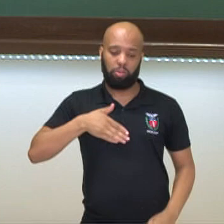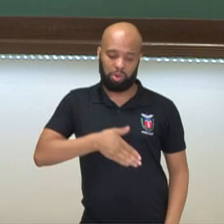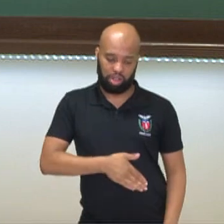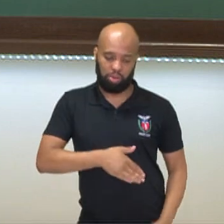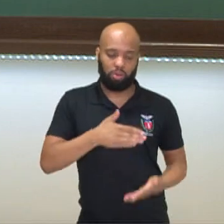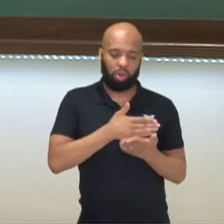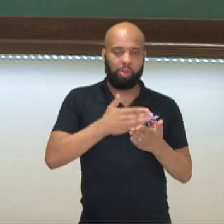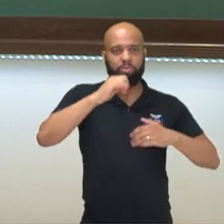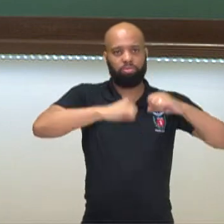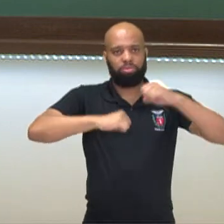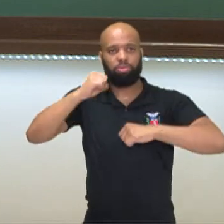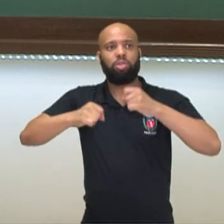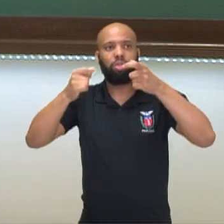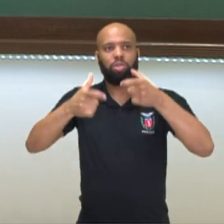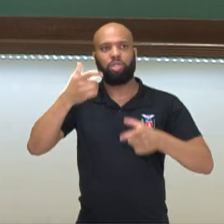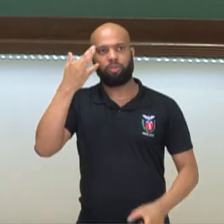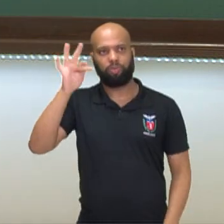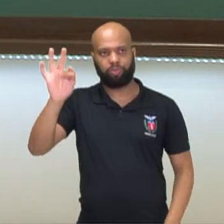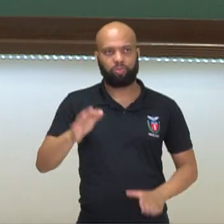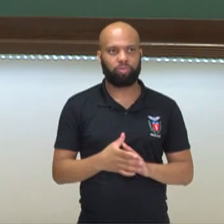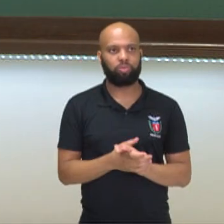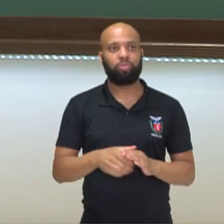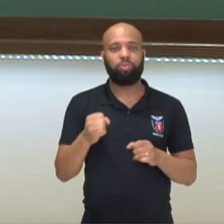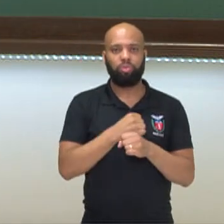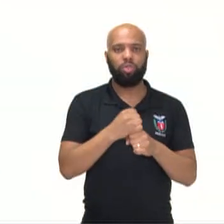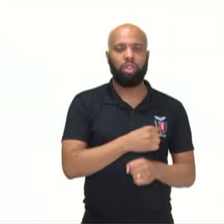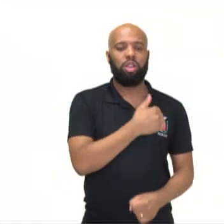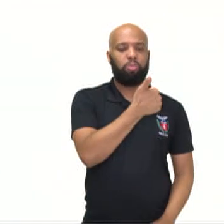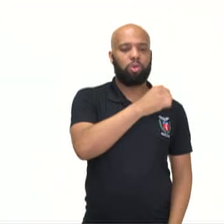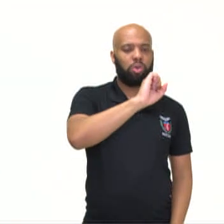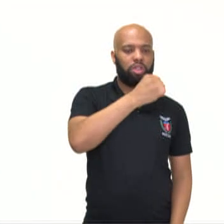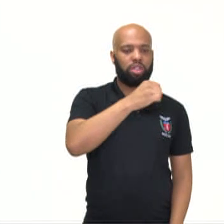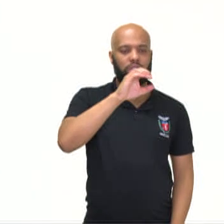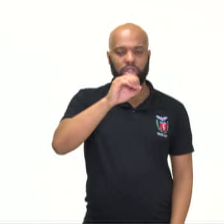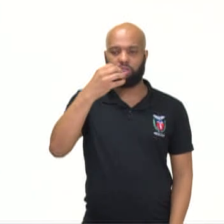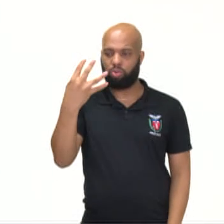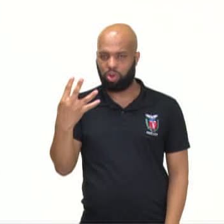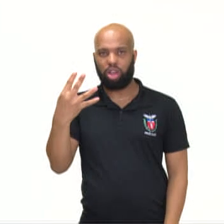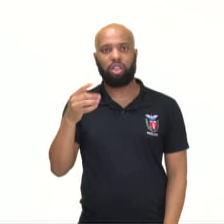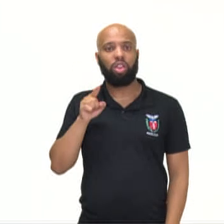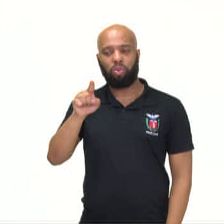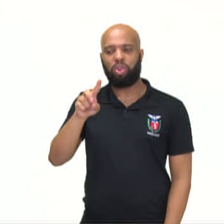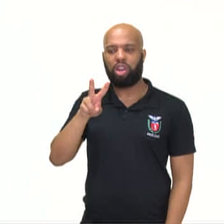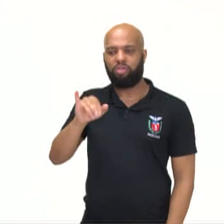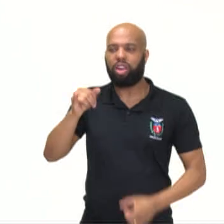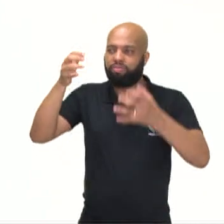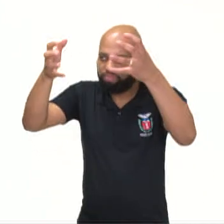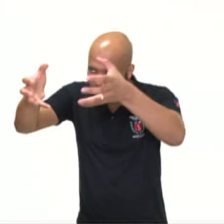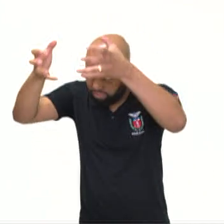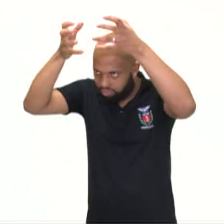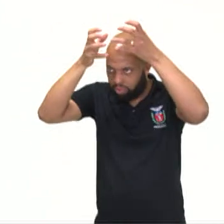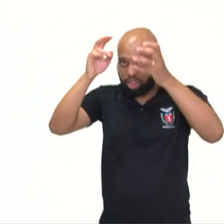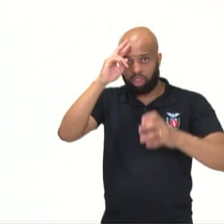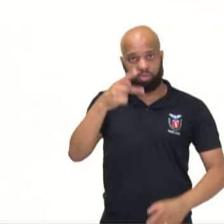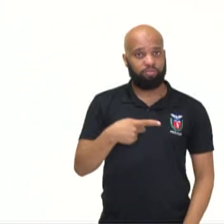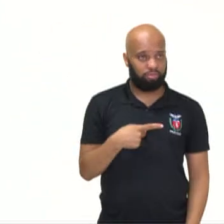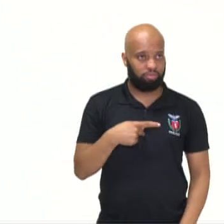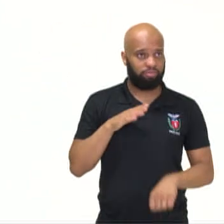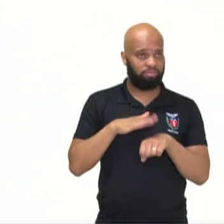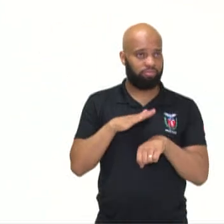industrialização para a França. Em 1804 ele vai se autocoroar, vai ocorrer a